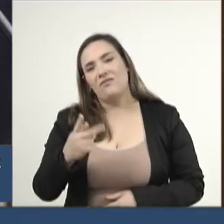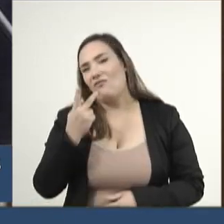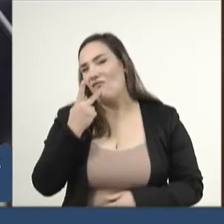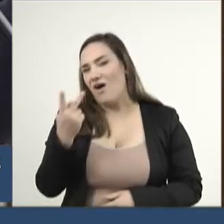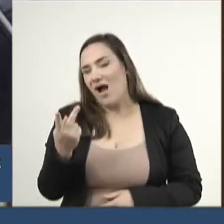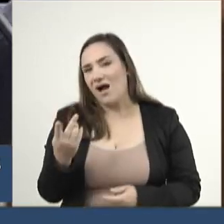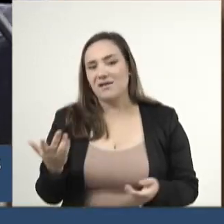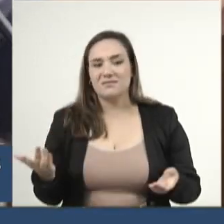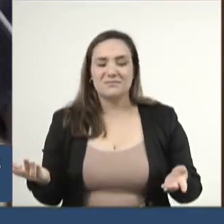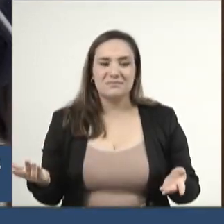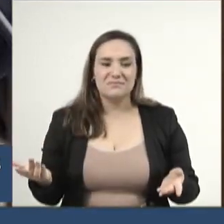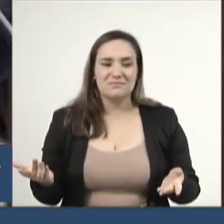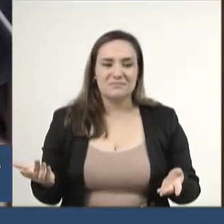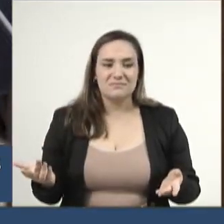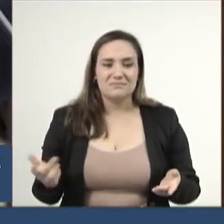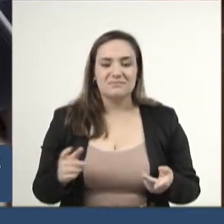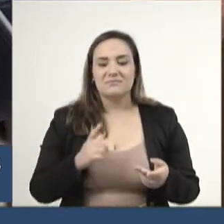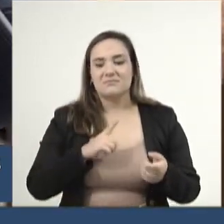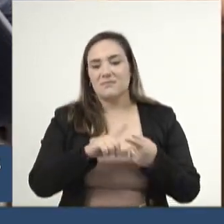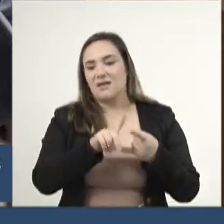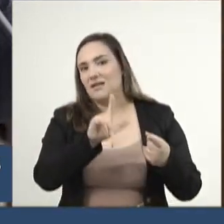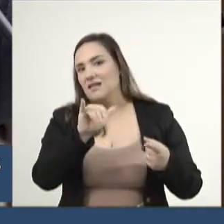coloca aí o Leira,